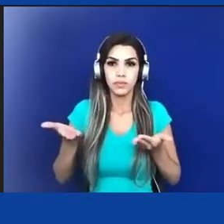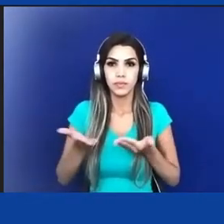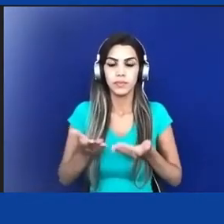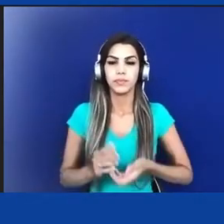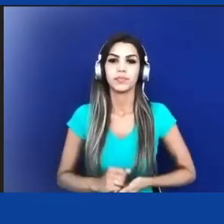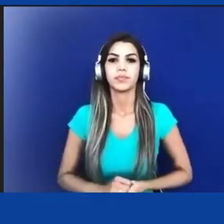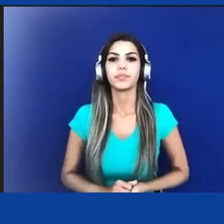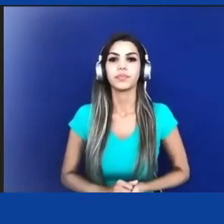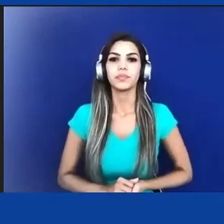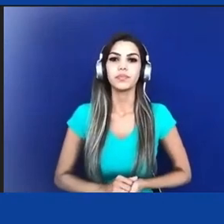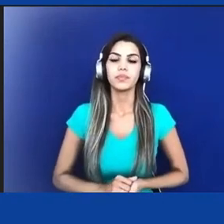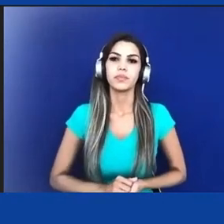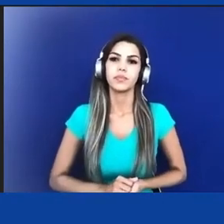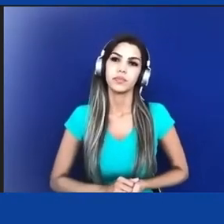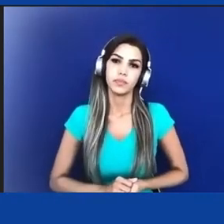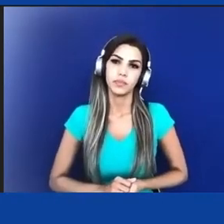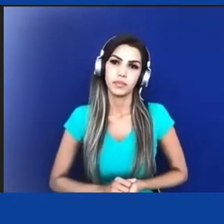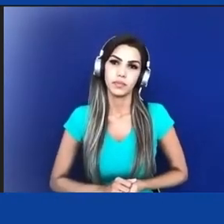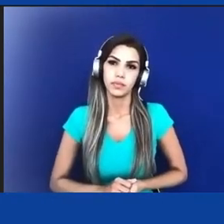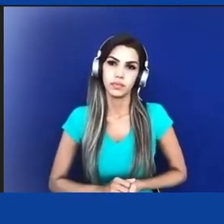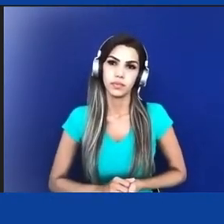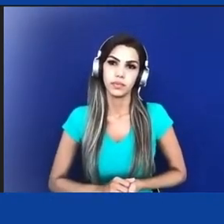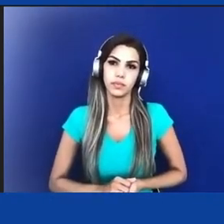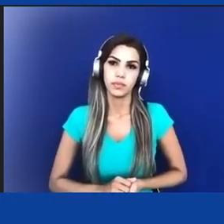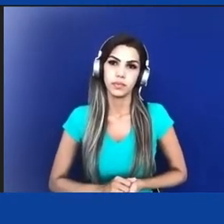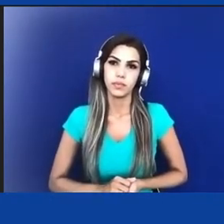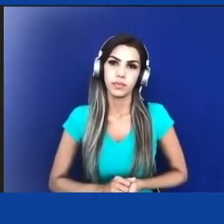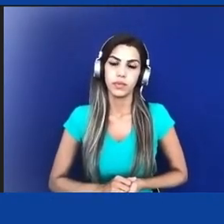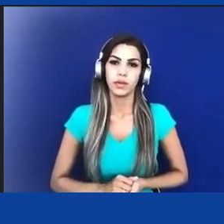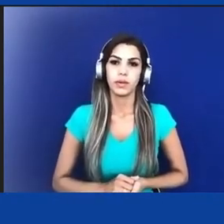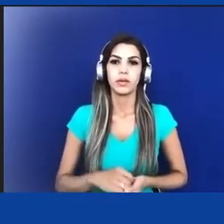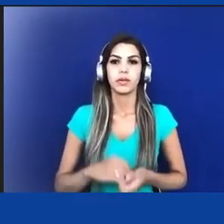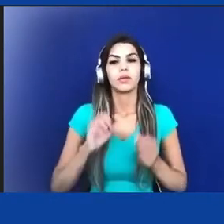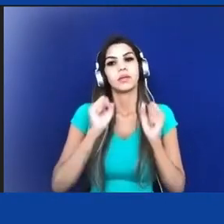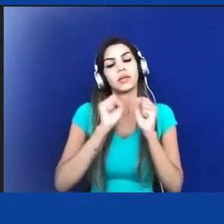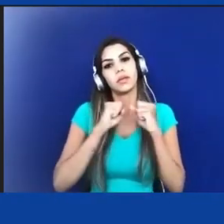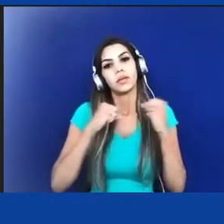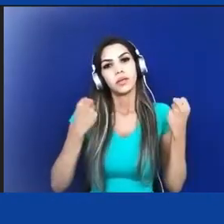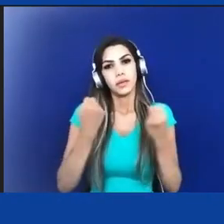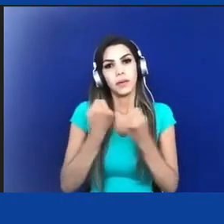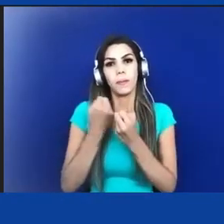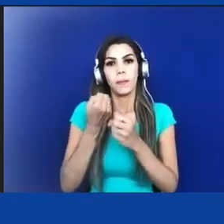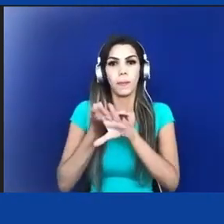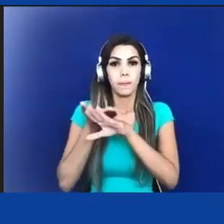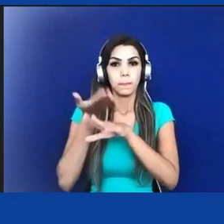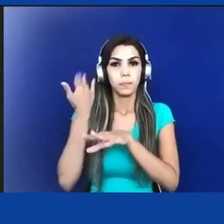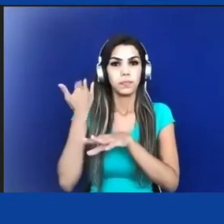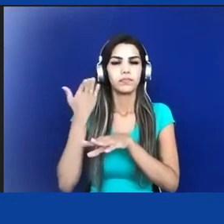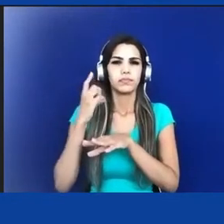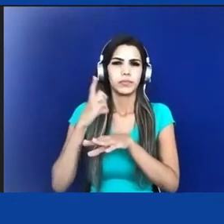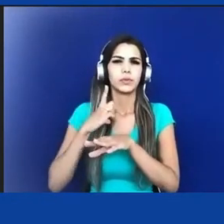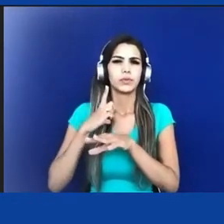E, o seminário passado, ele nos trouxe questões difíceis.